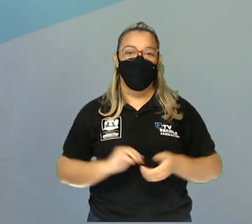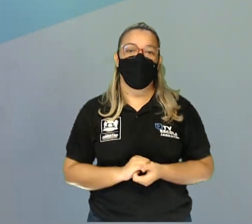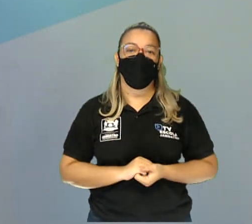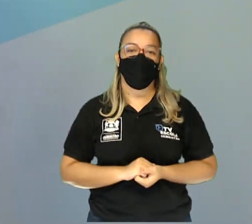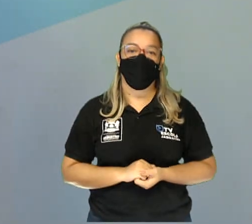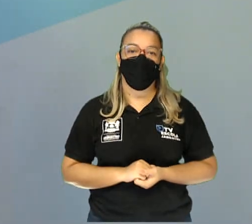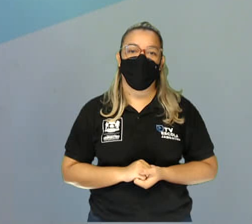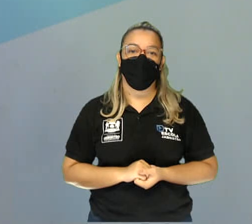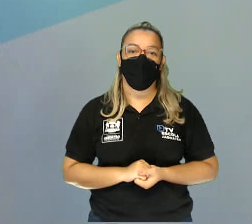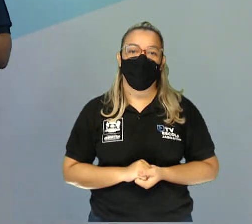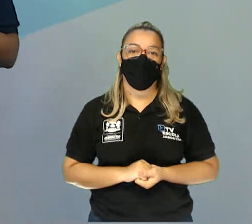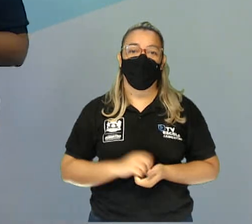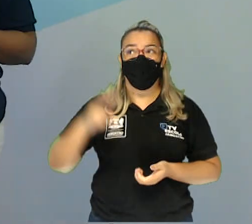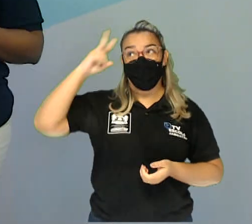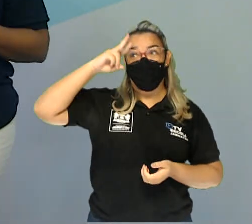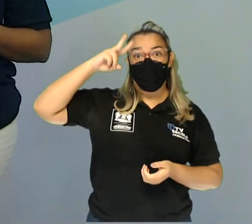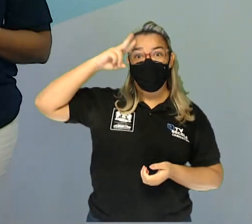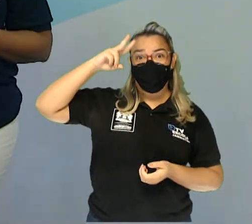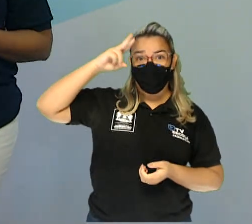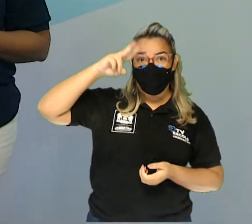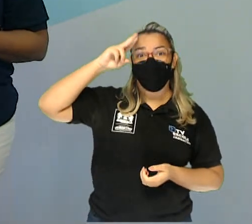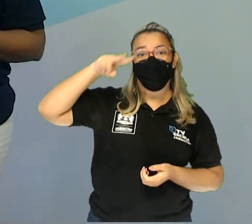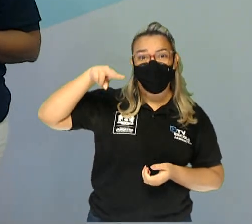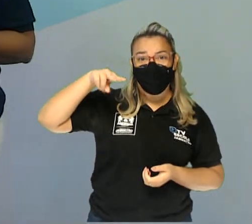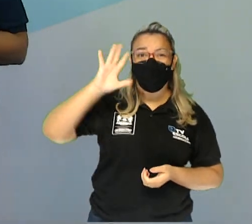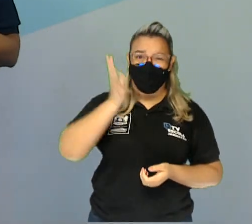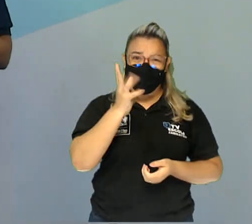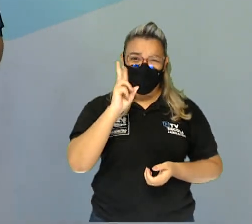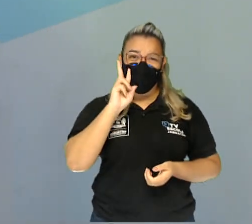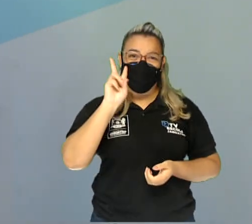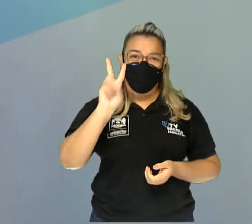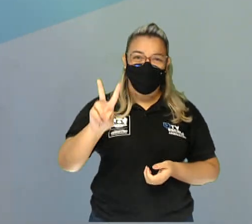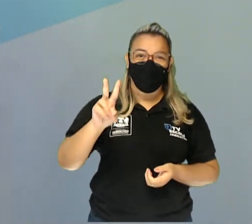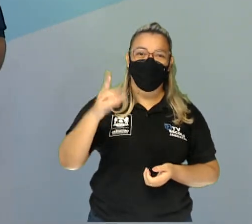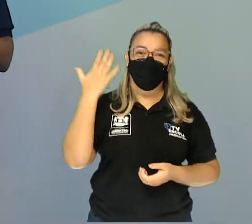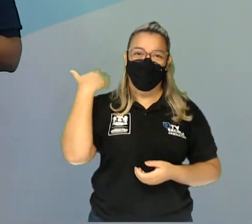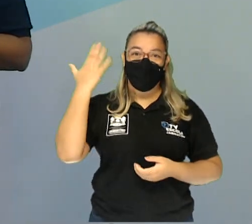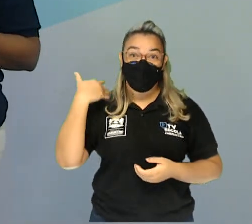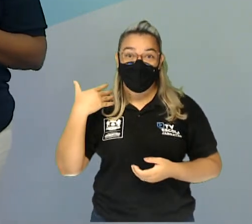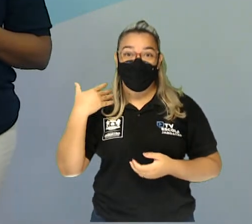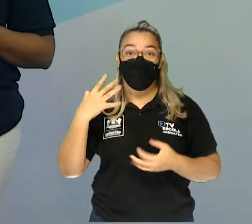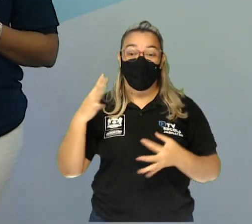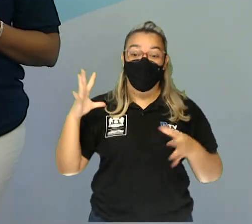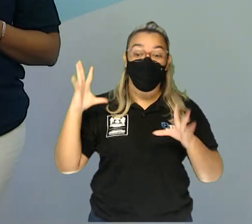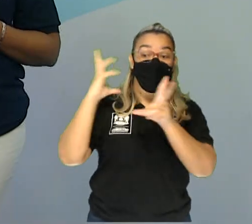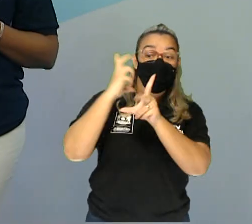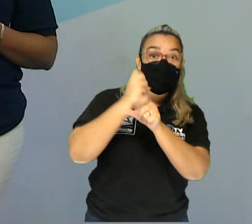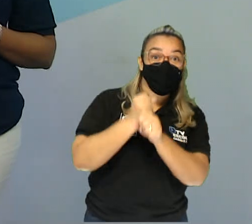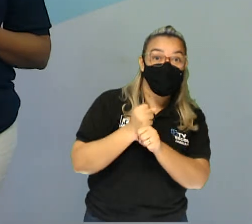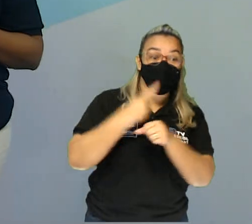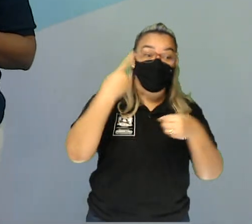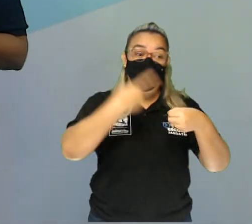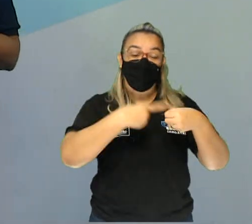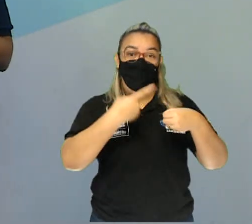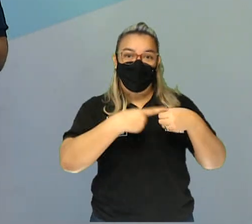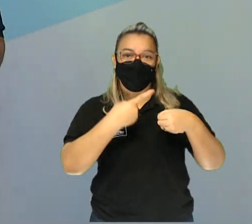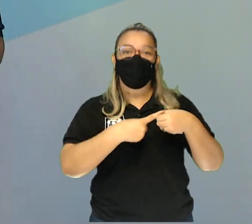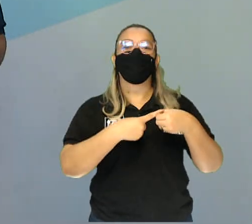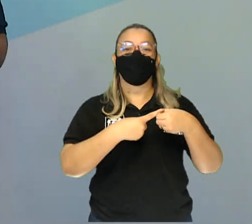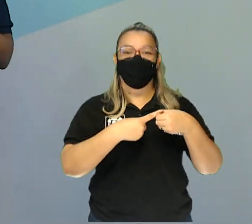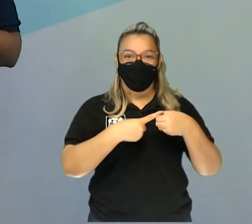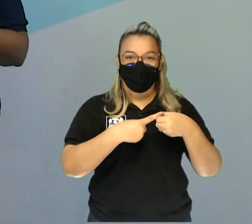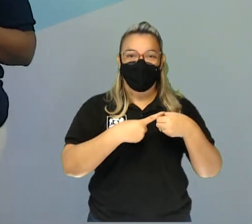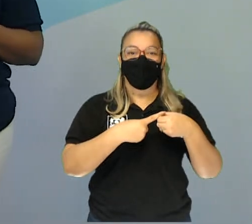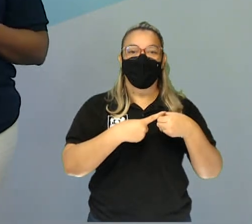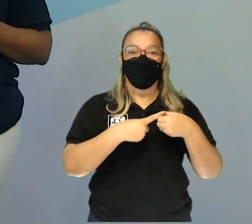Com uma história, a gente já viu também em aulas anteriores a quantidade de engenhos que existem justamente proveniente dessa época.